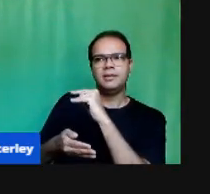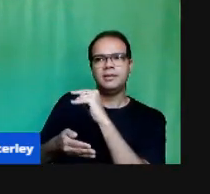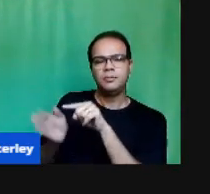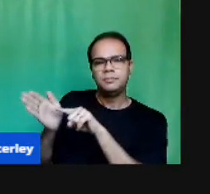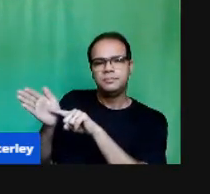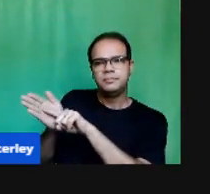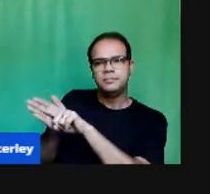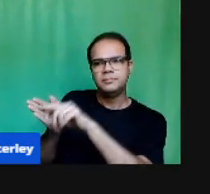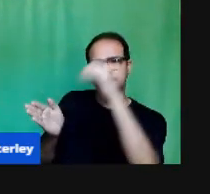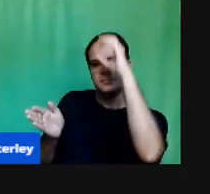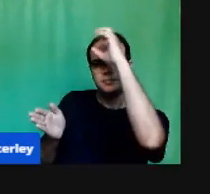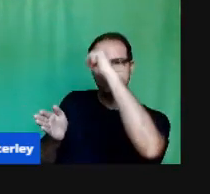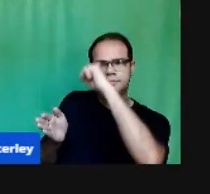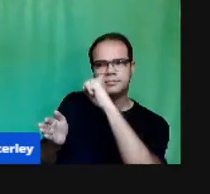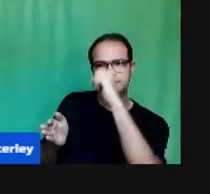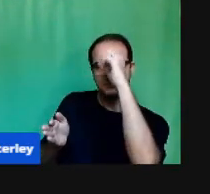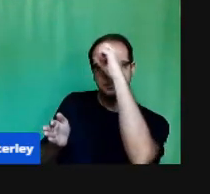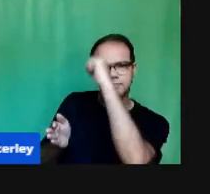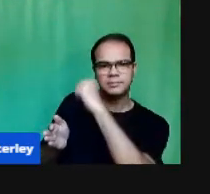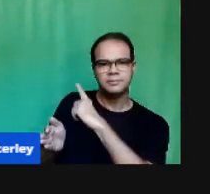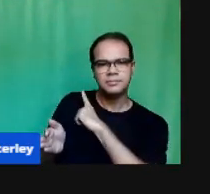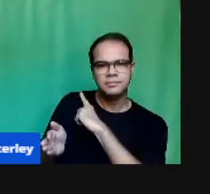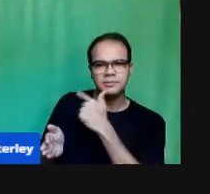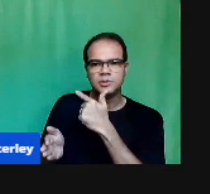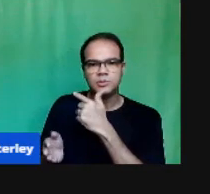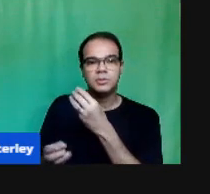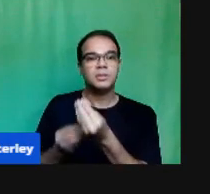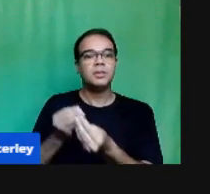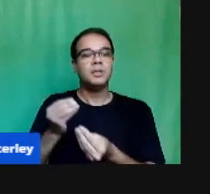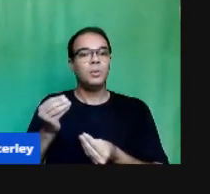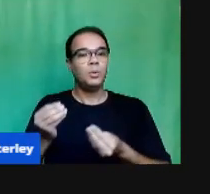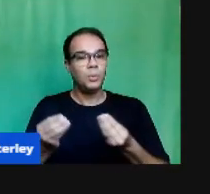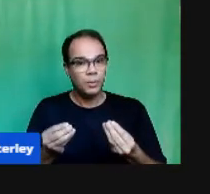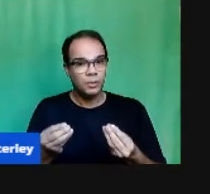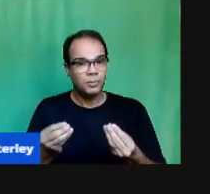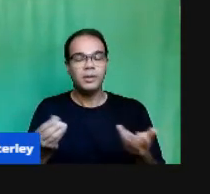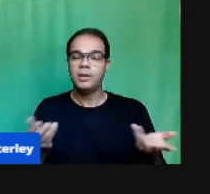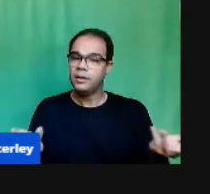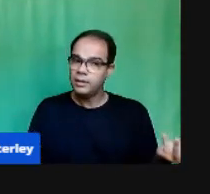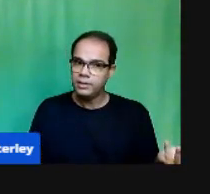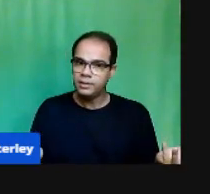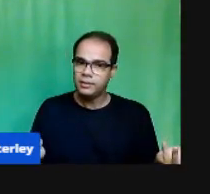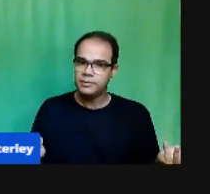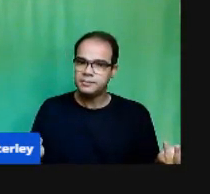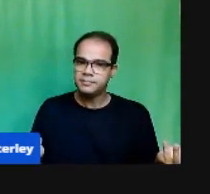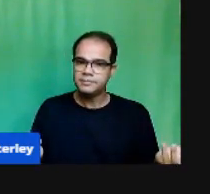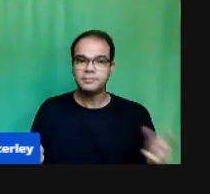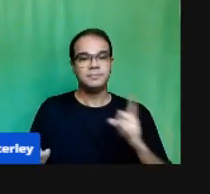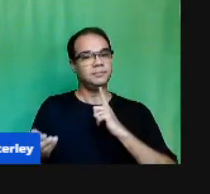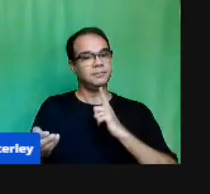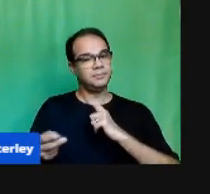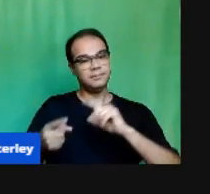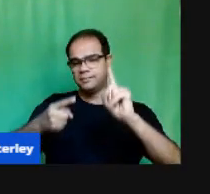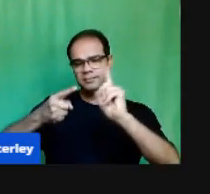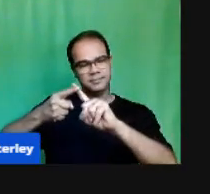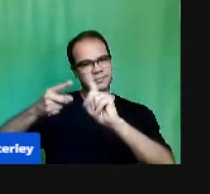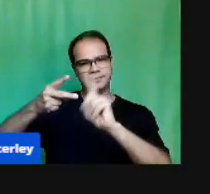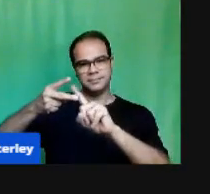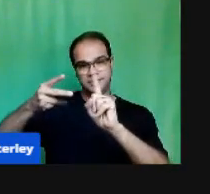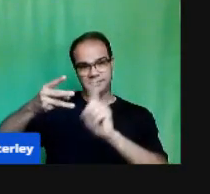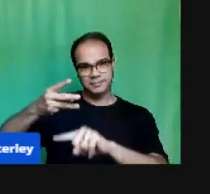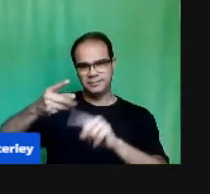consideração Que nós podemos Ter três tipos De aluno Que são os alunos Assíncronos